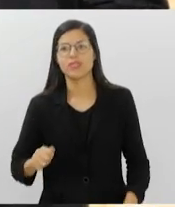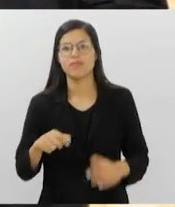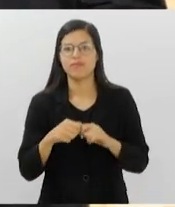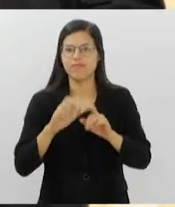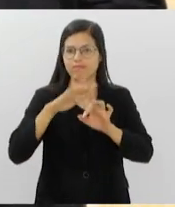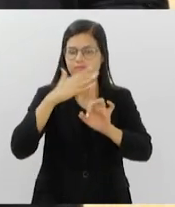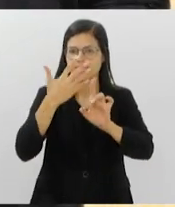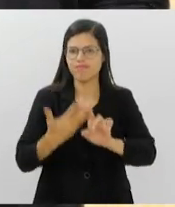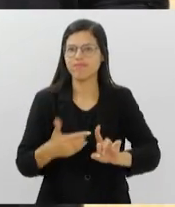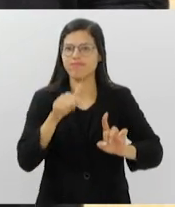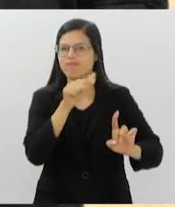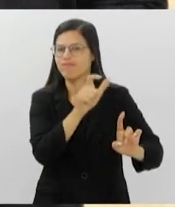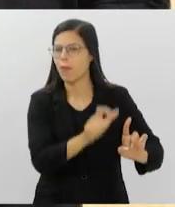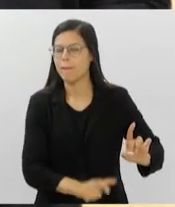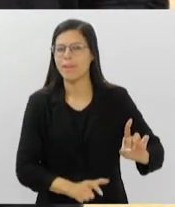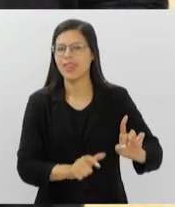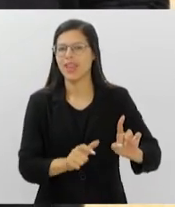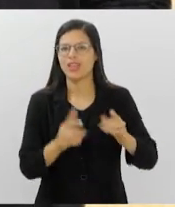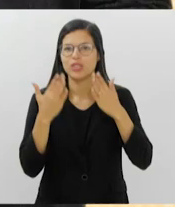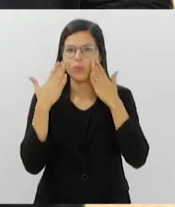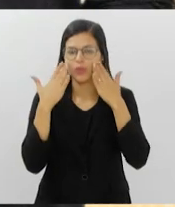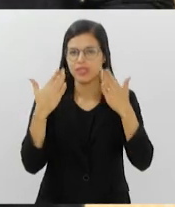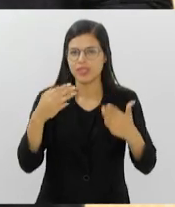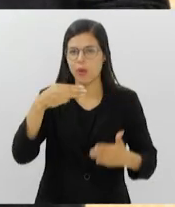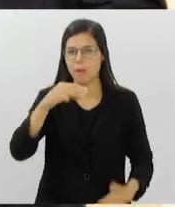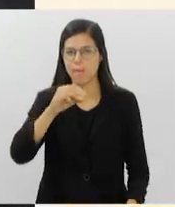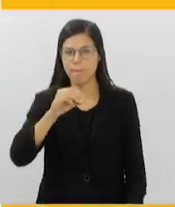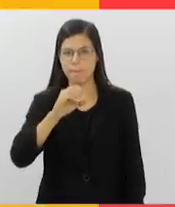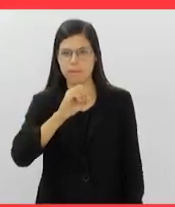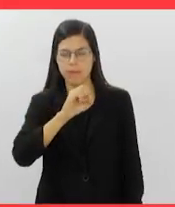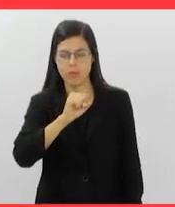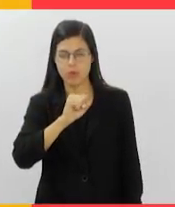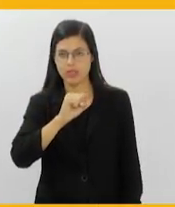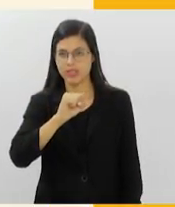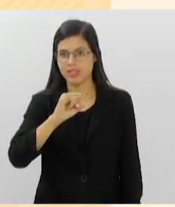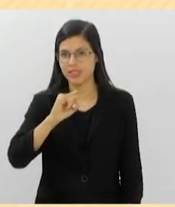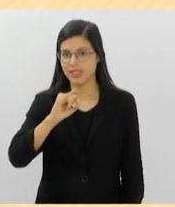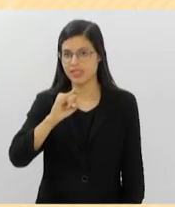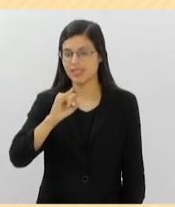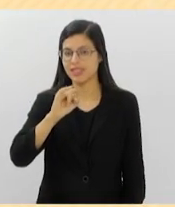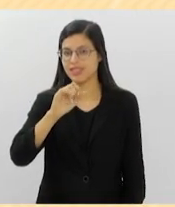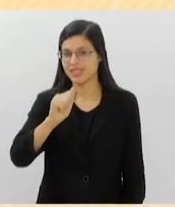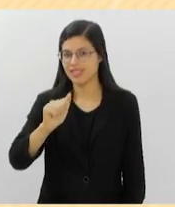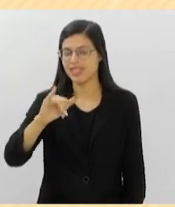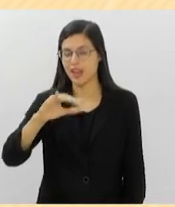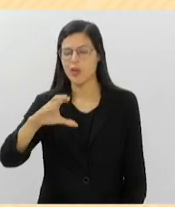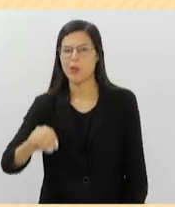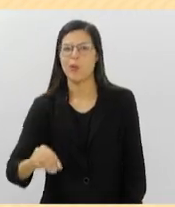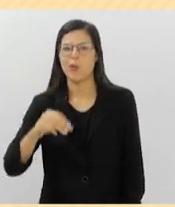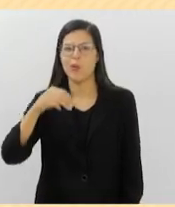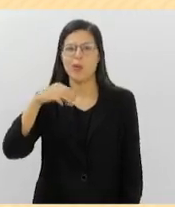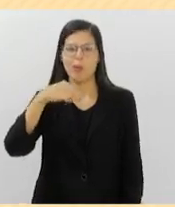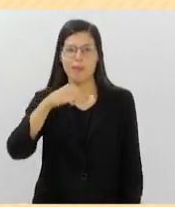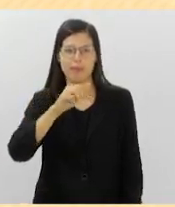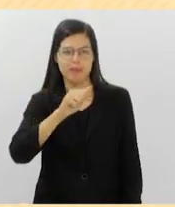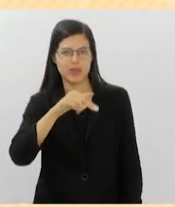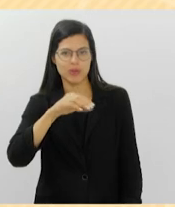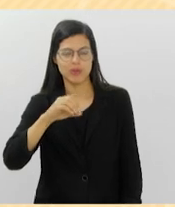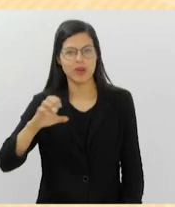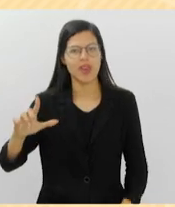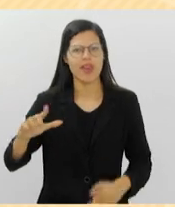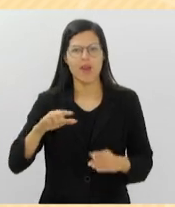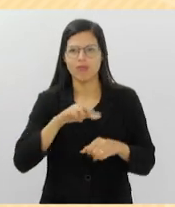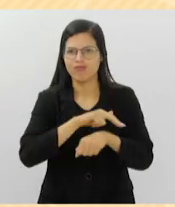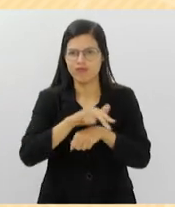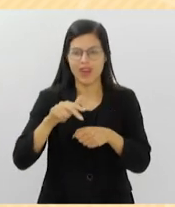arte brasileira, com a exposição Mosaico Mestre Manuel Dionísio. Usando fotos, documentos e materiais para